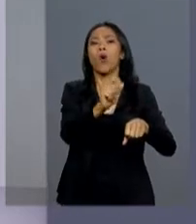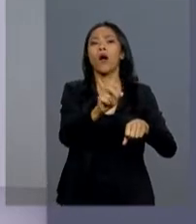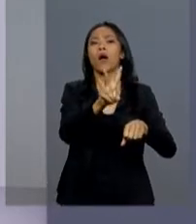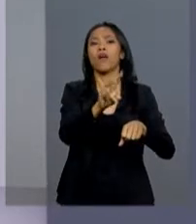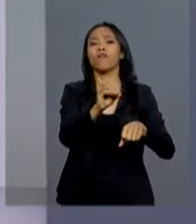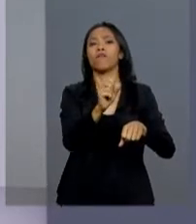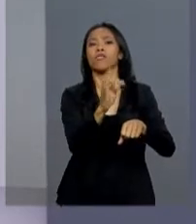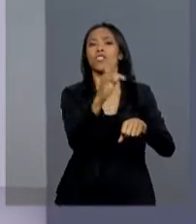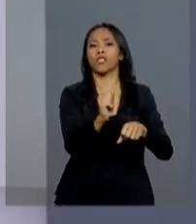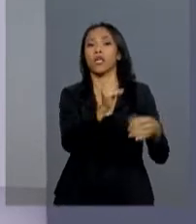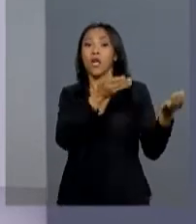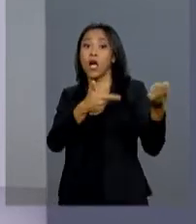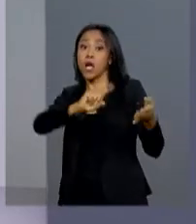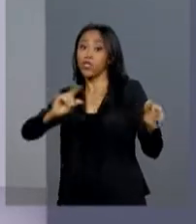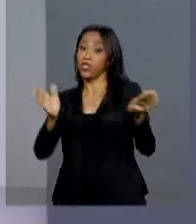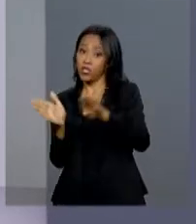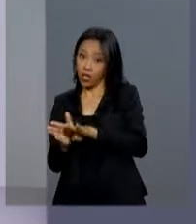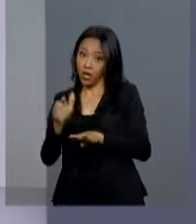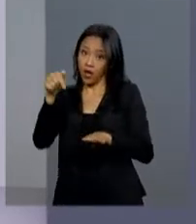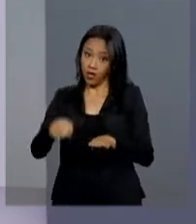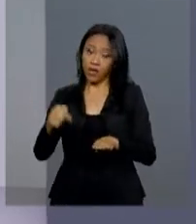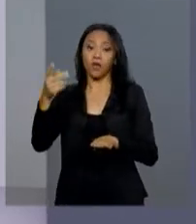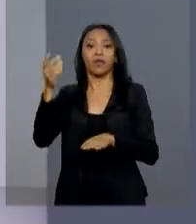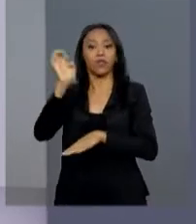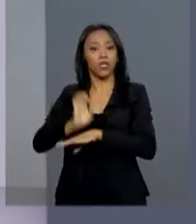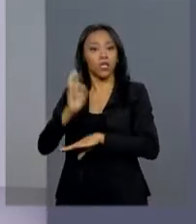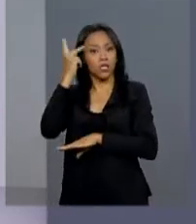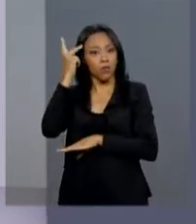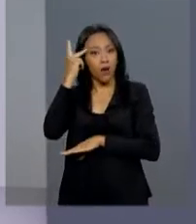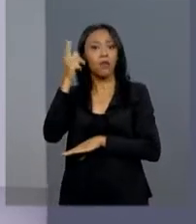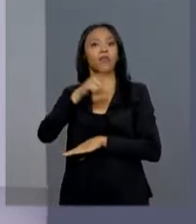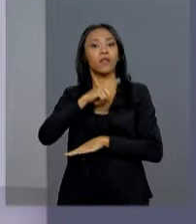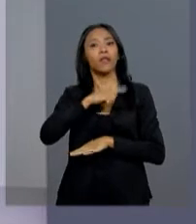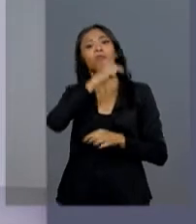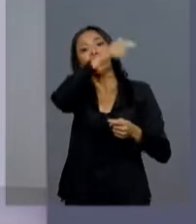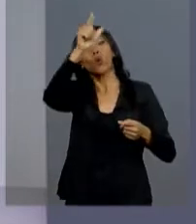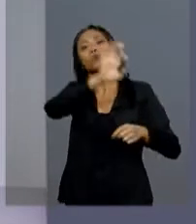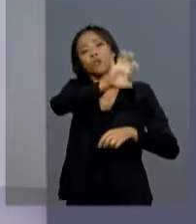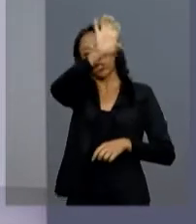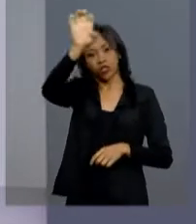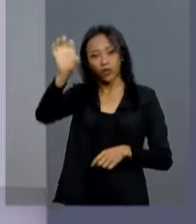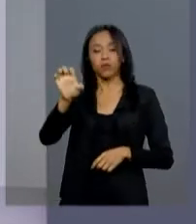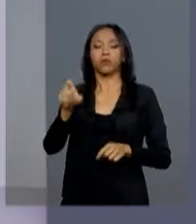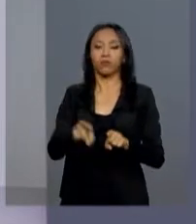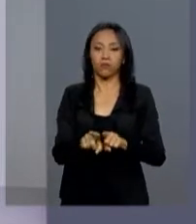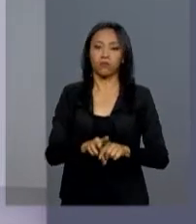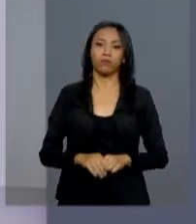aterrissar na capital paulista, o avião da Força Aérea Brasileira fez paradas em outros estados.